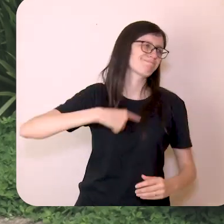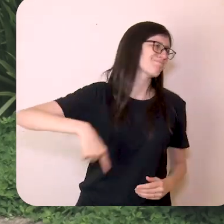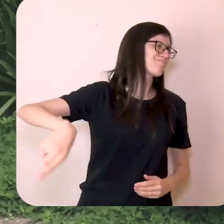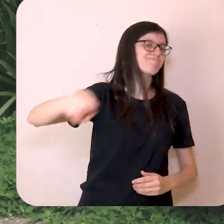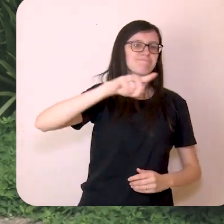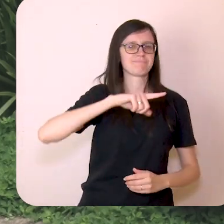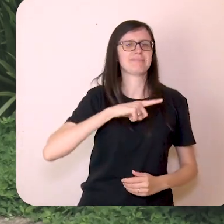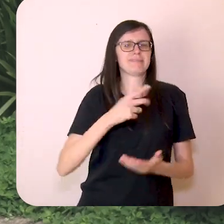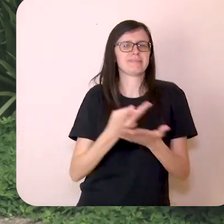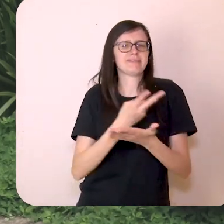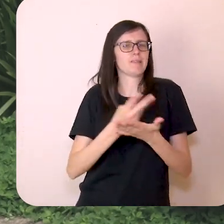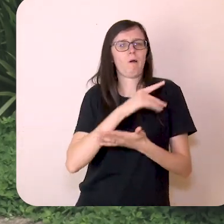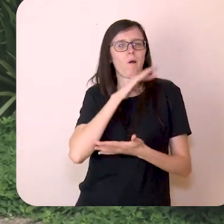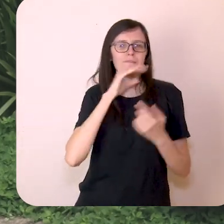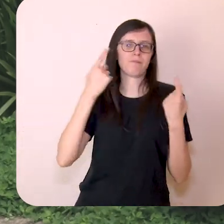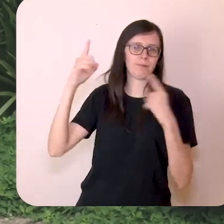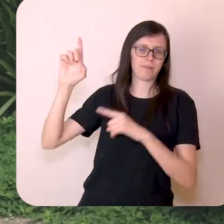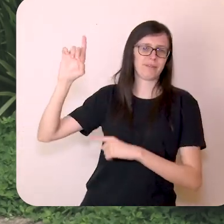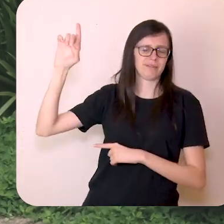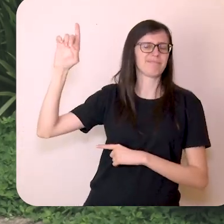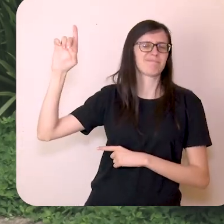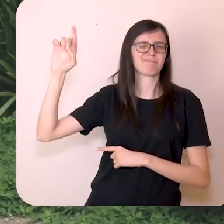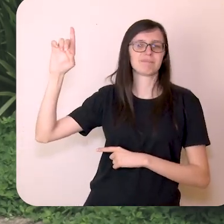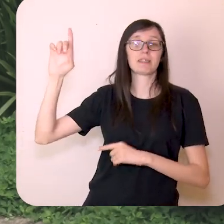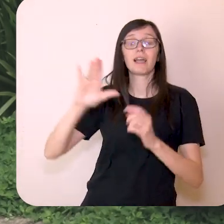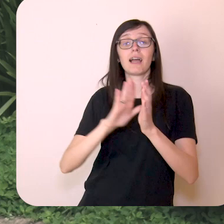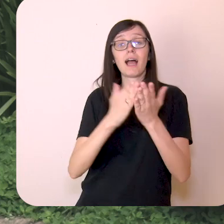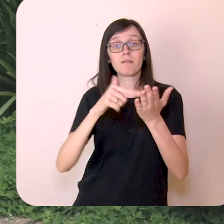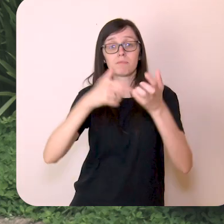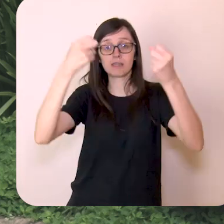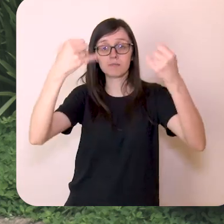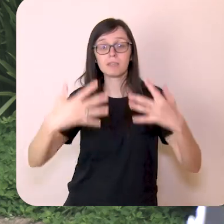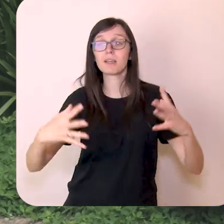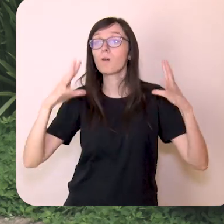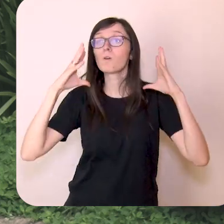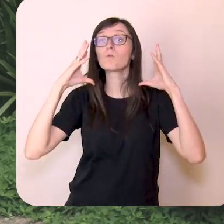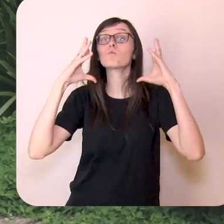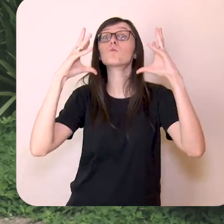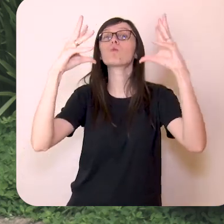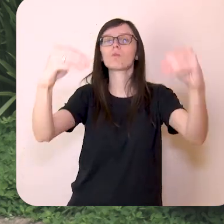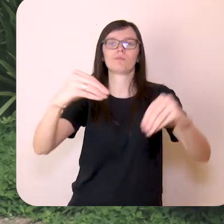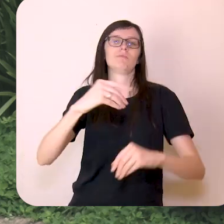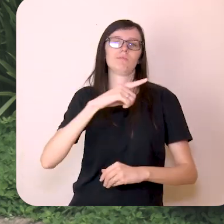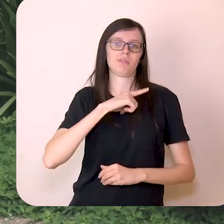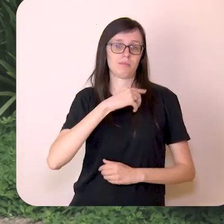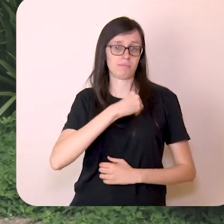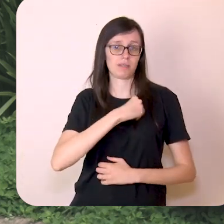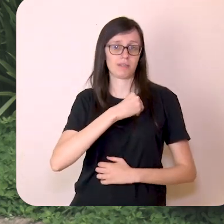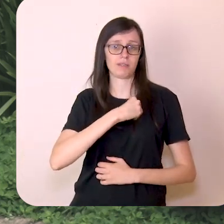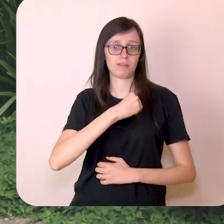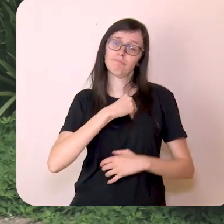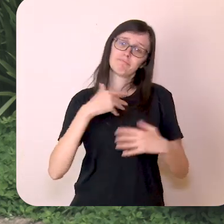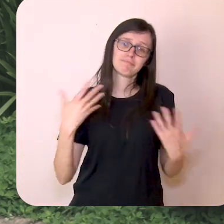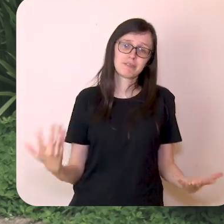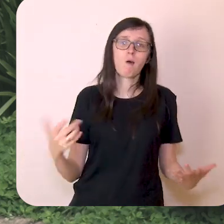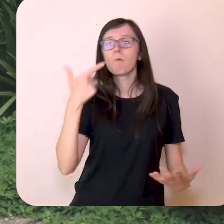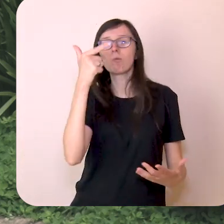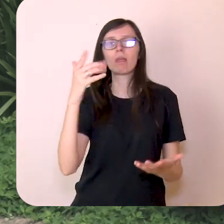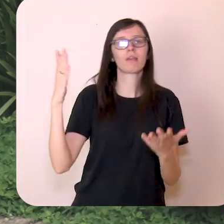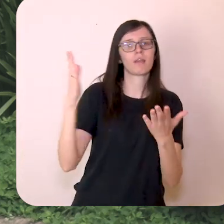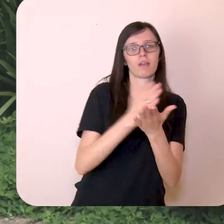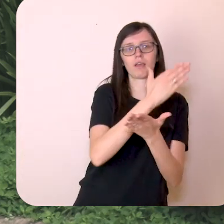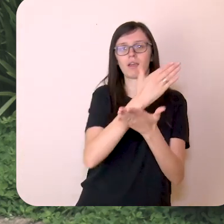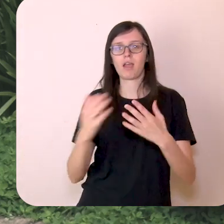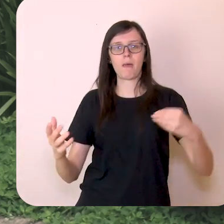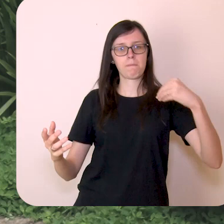cometemos erros horríveis contra Deus A Bíblia vai dizer que todos nós somos pecadores Então